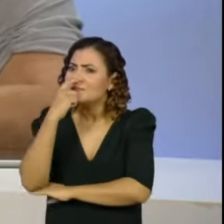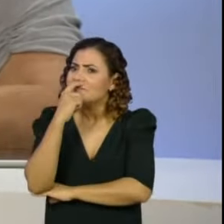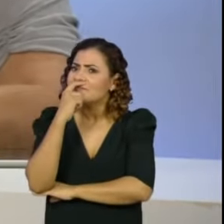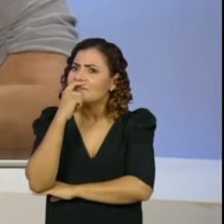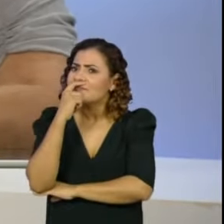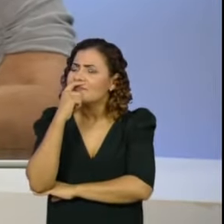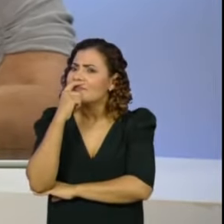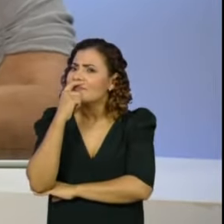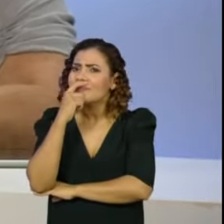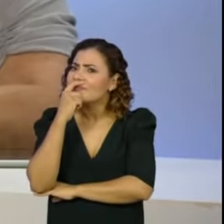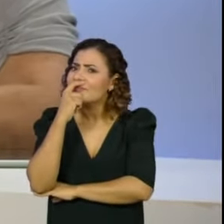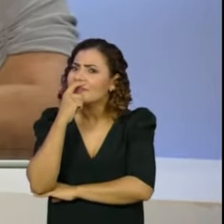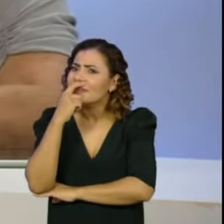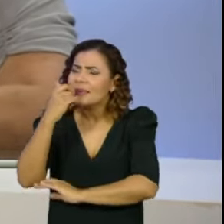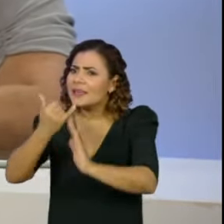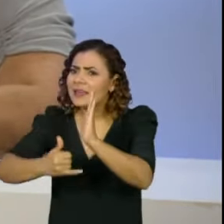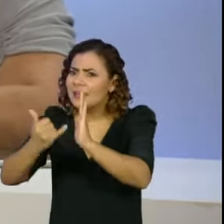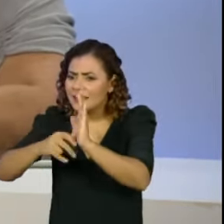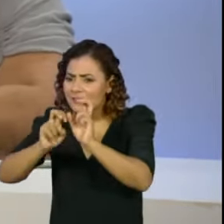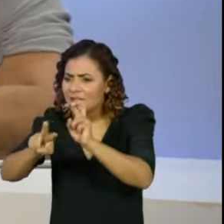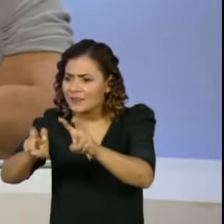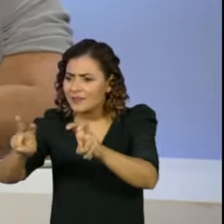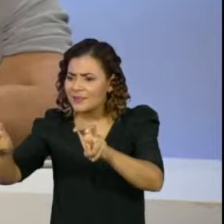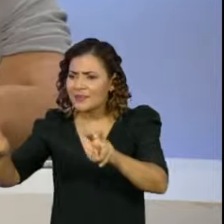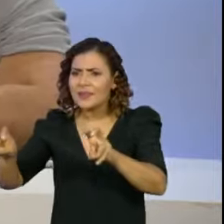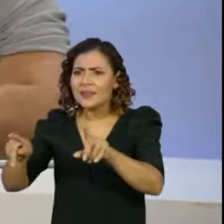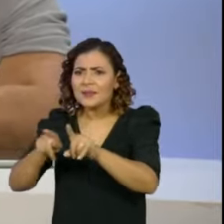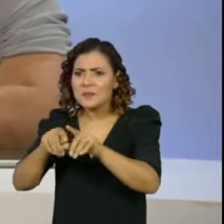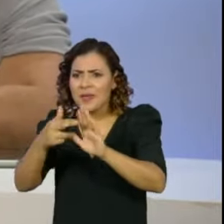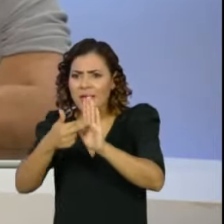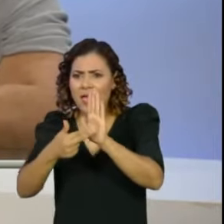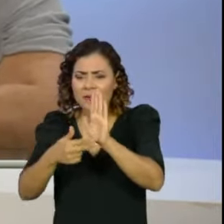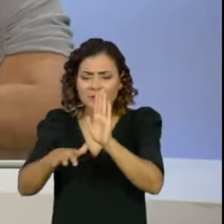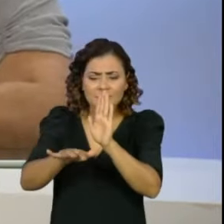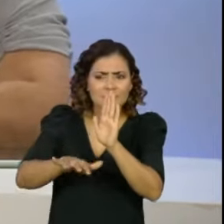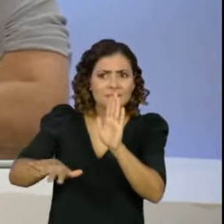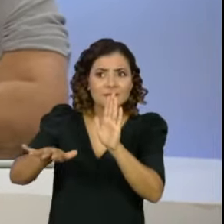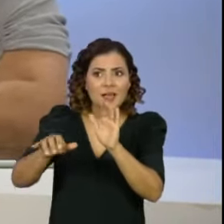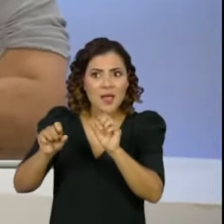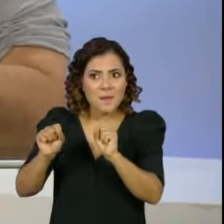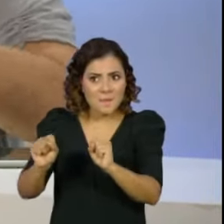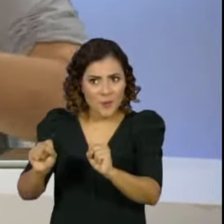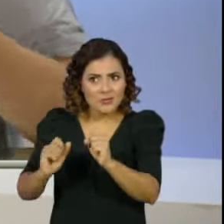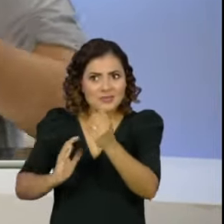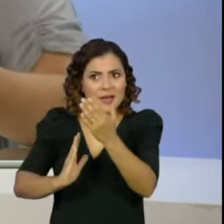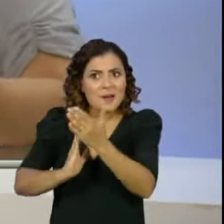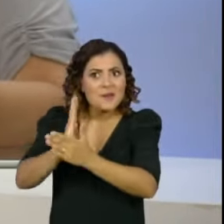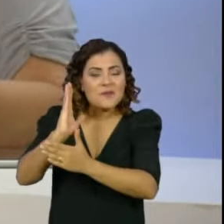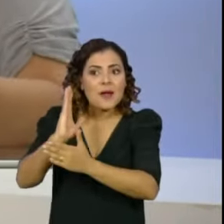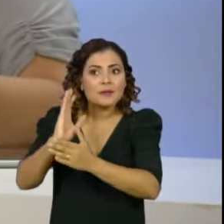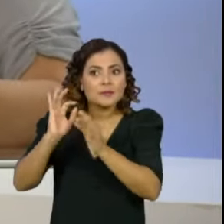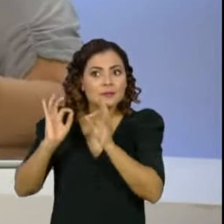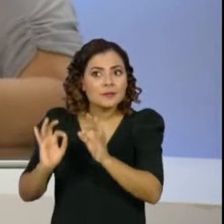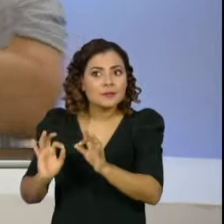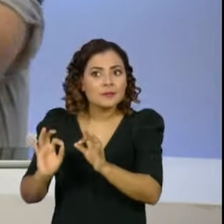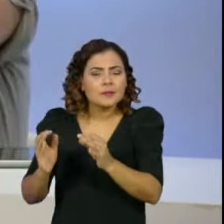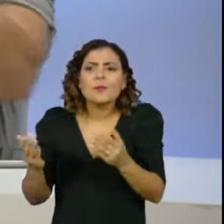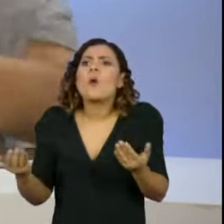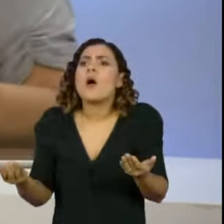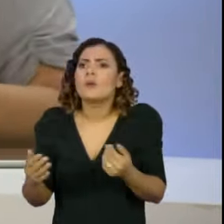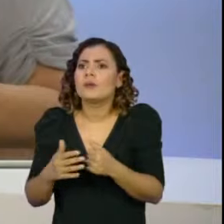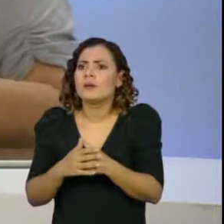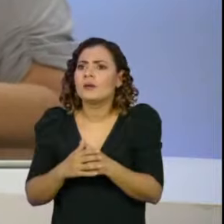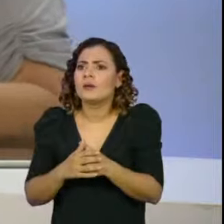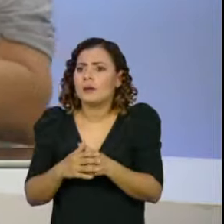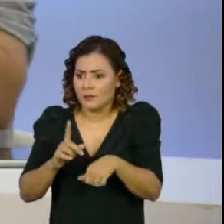gatilhos fiscais e que protocolo fiscal pode ser aprovado, e tem viabilidade de ser aprovado